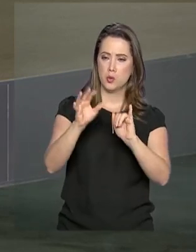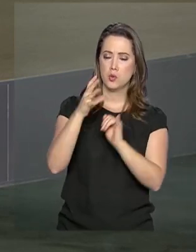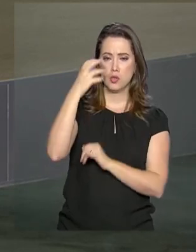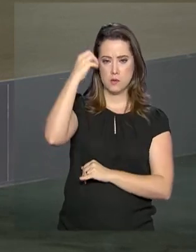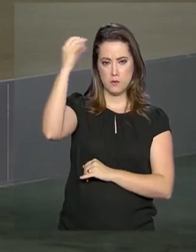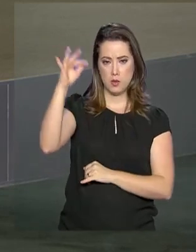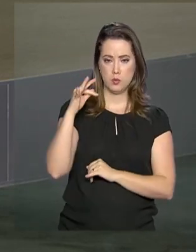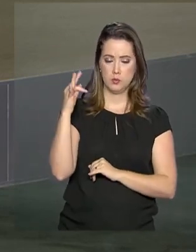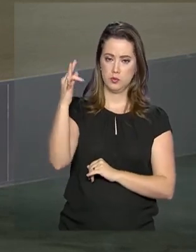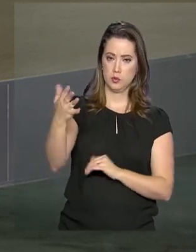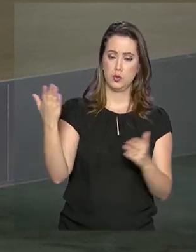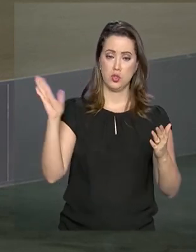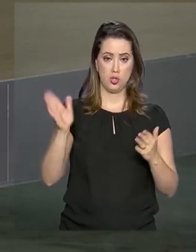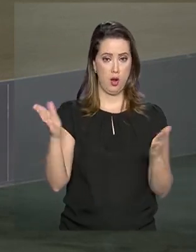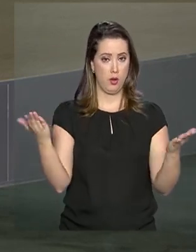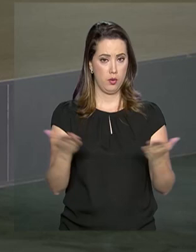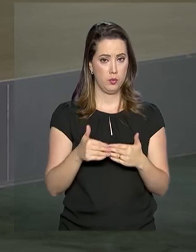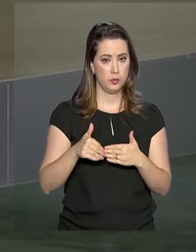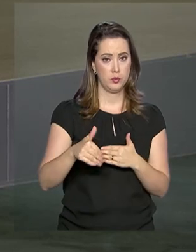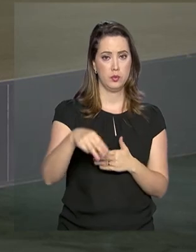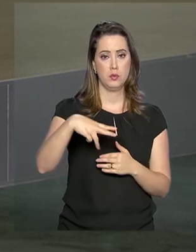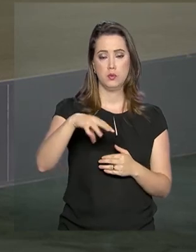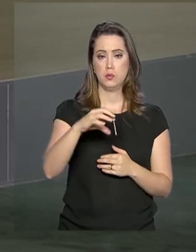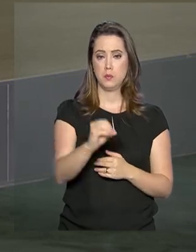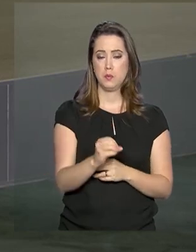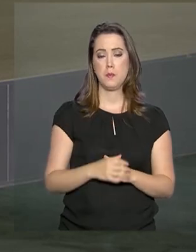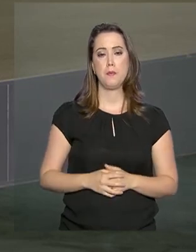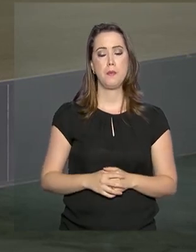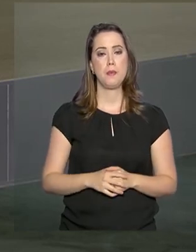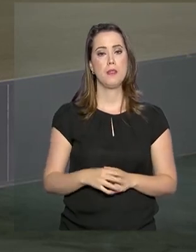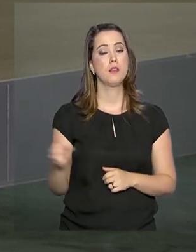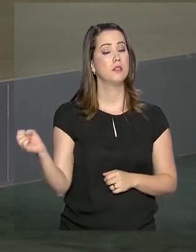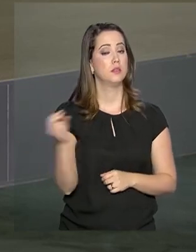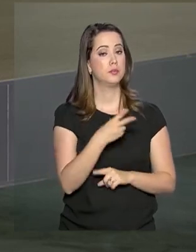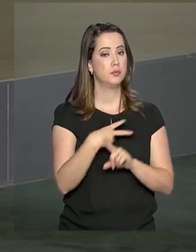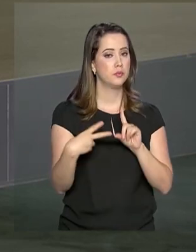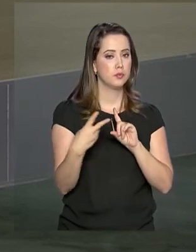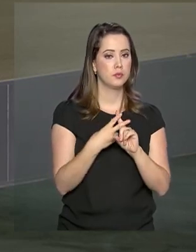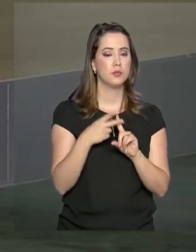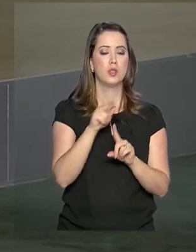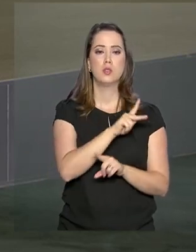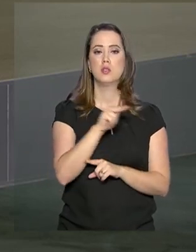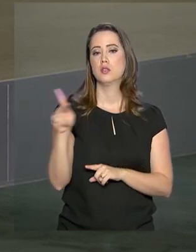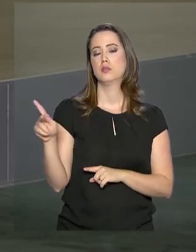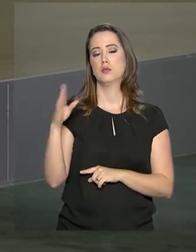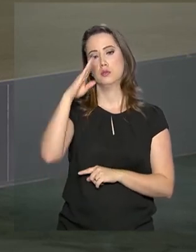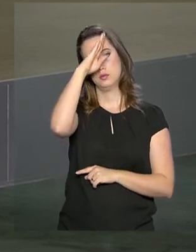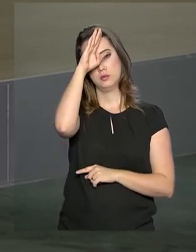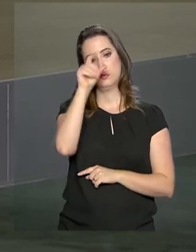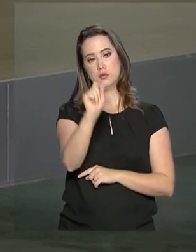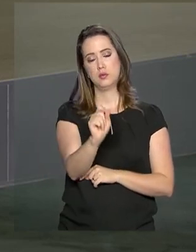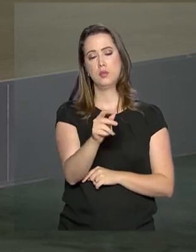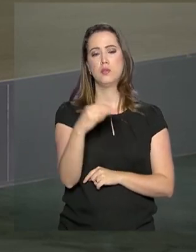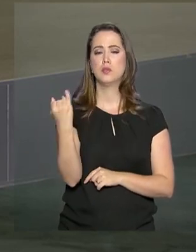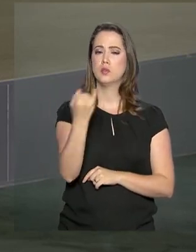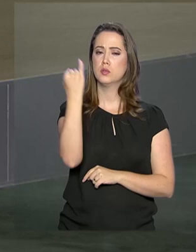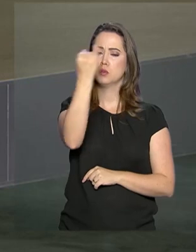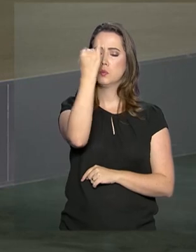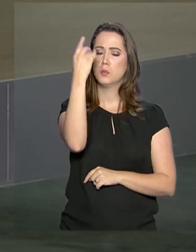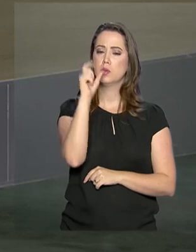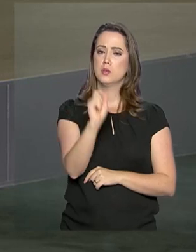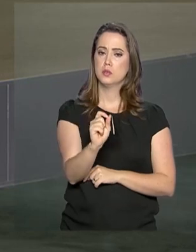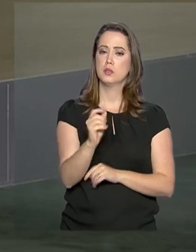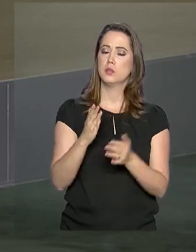fazer já agora, no mês de março. Sobre a nova Previdência, o presidente Jair Bolsonaro ressaltou a